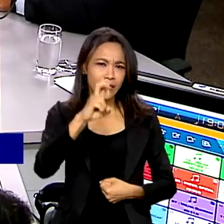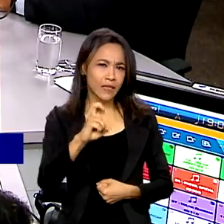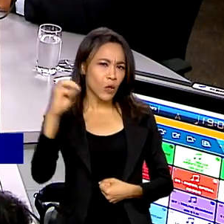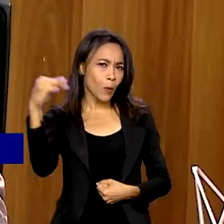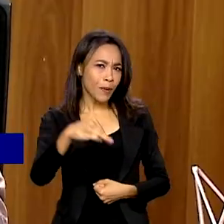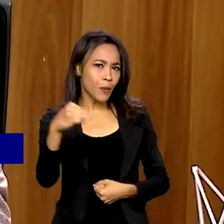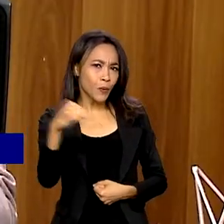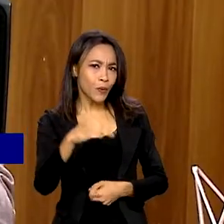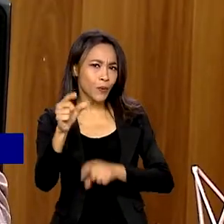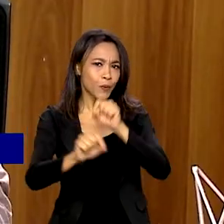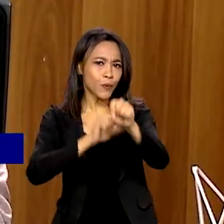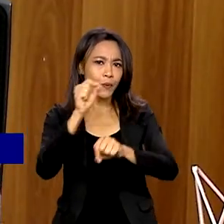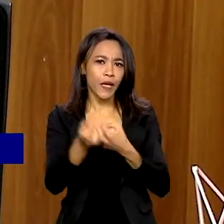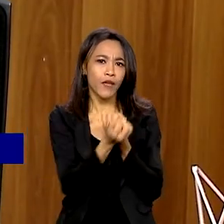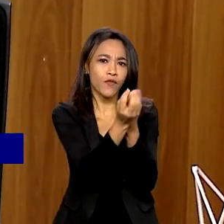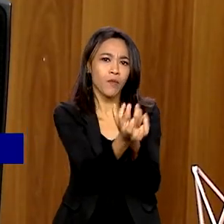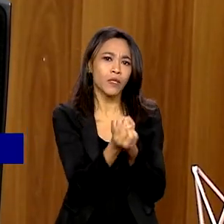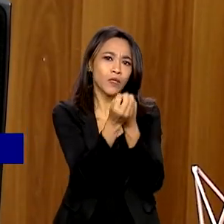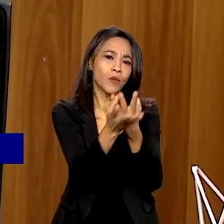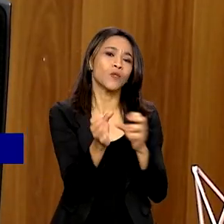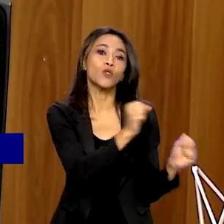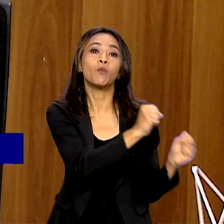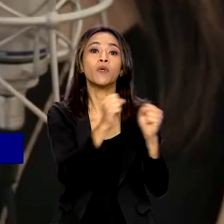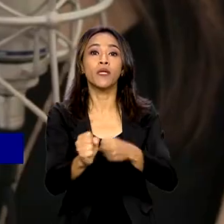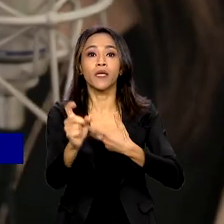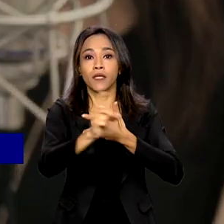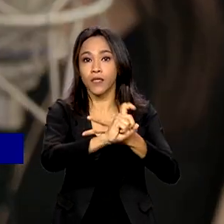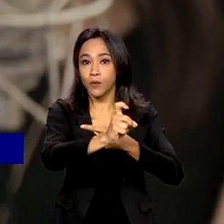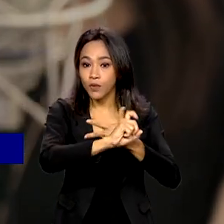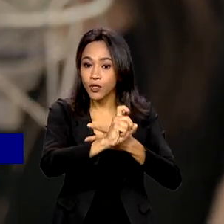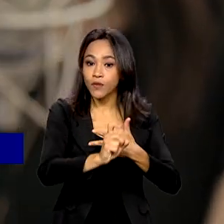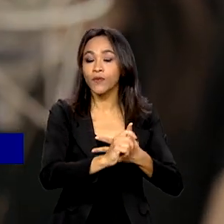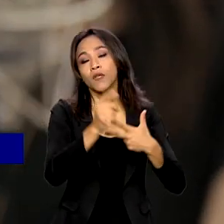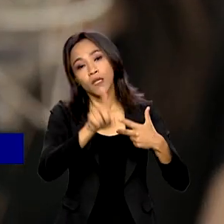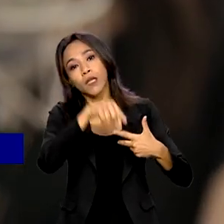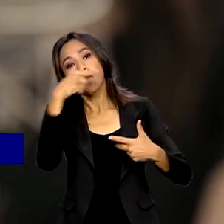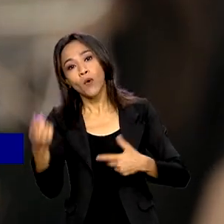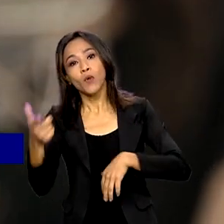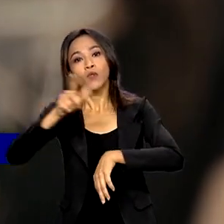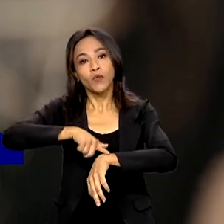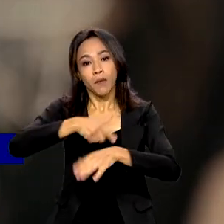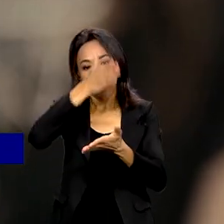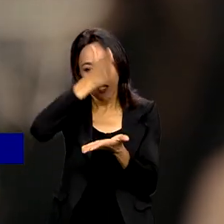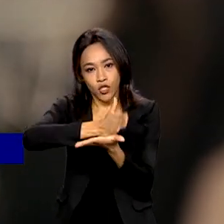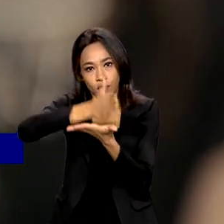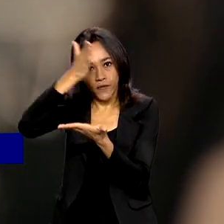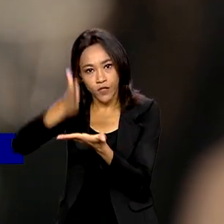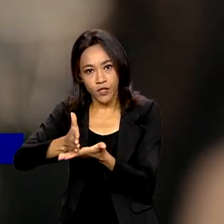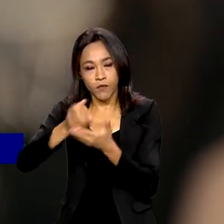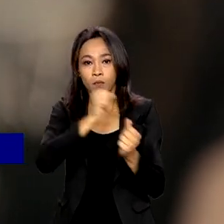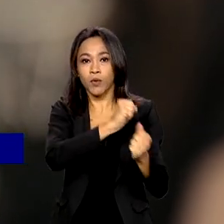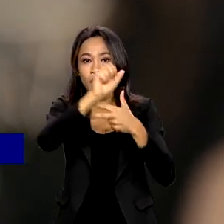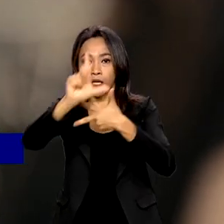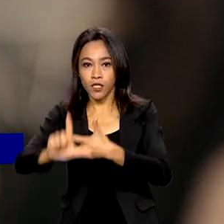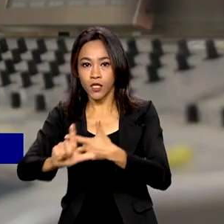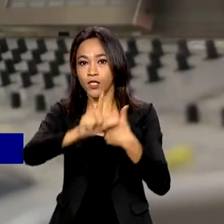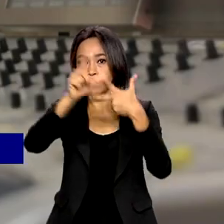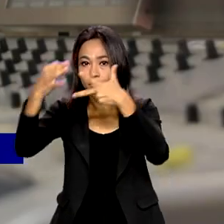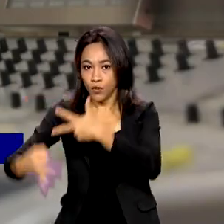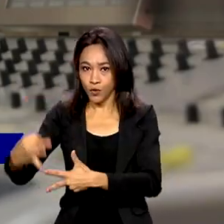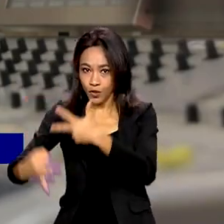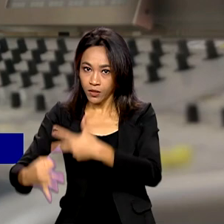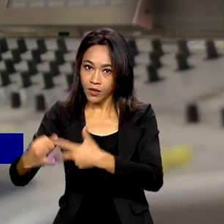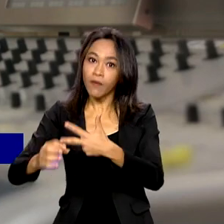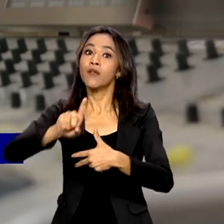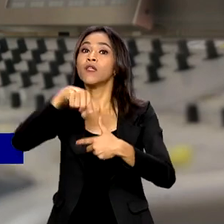programa são dedicados às notícias do Poder Executivo. O restante do tempo é dividido entre o Legislativo, Judiciário e